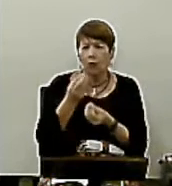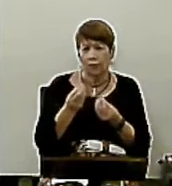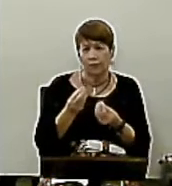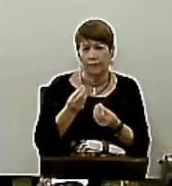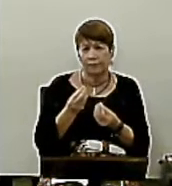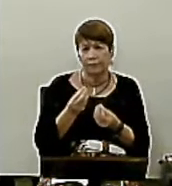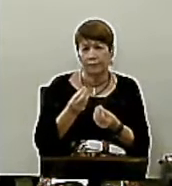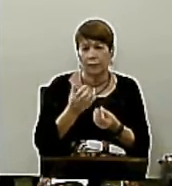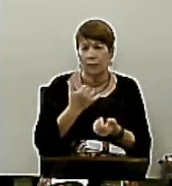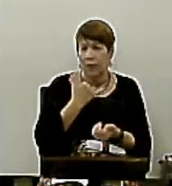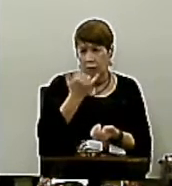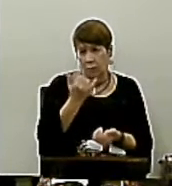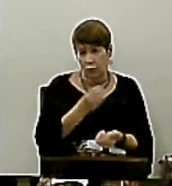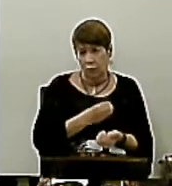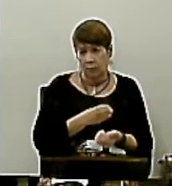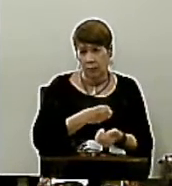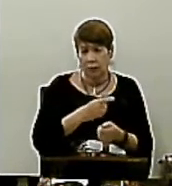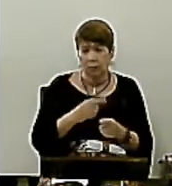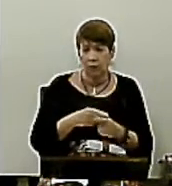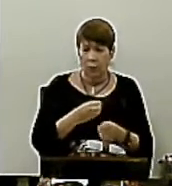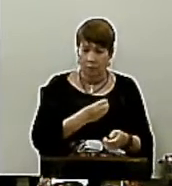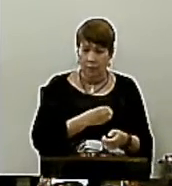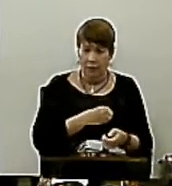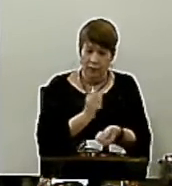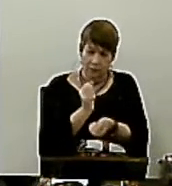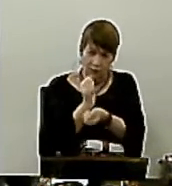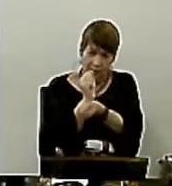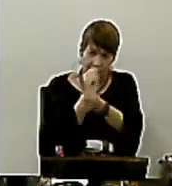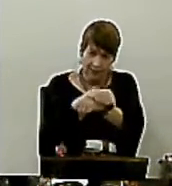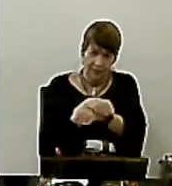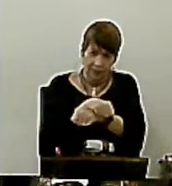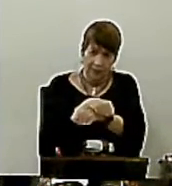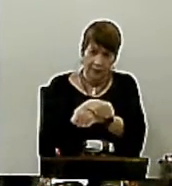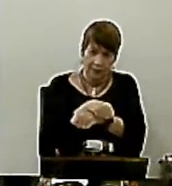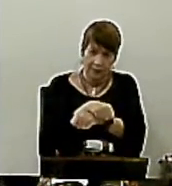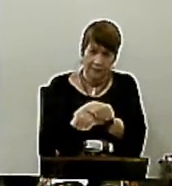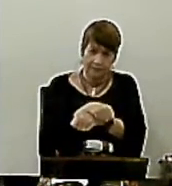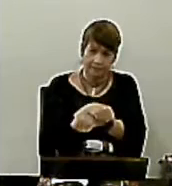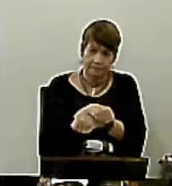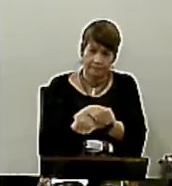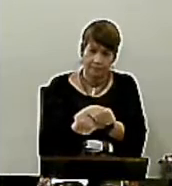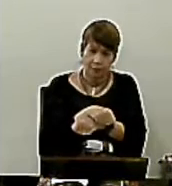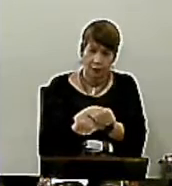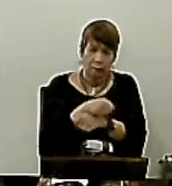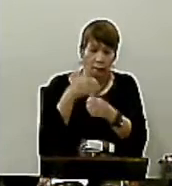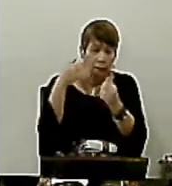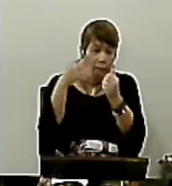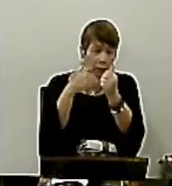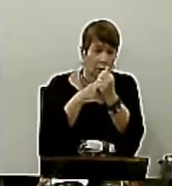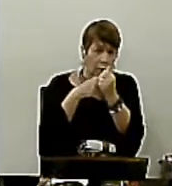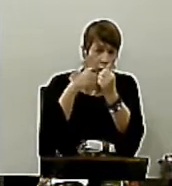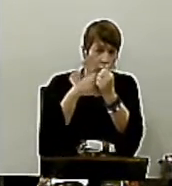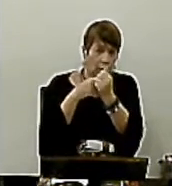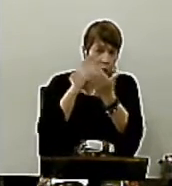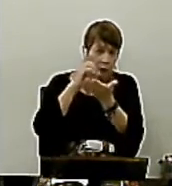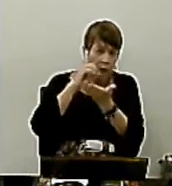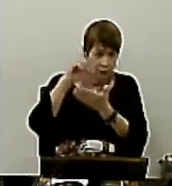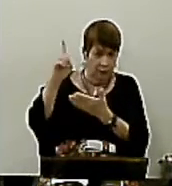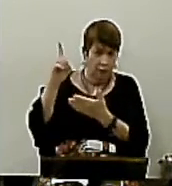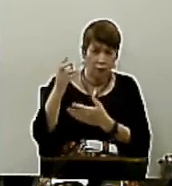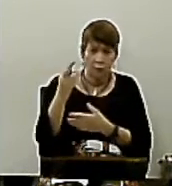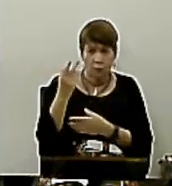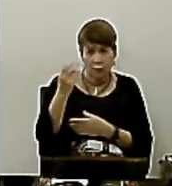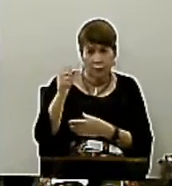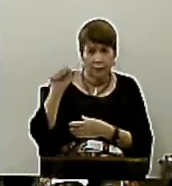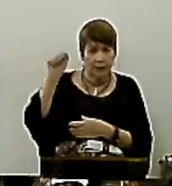Porque o pecado nos escraviza E o pecado nos leva a tentar esconder de Deus Como Adão